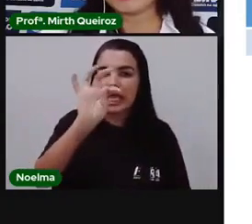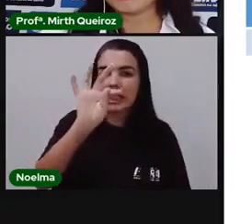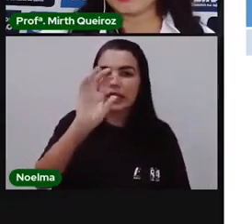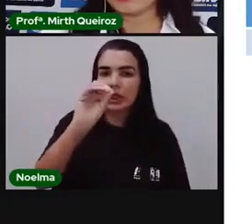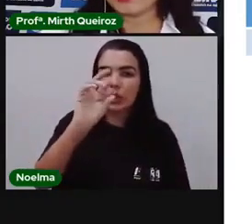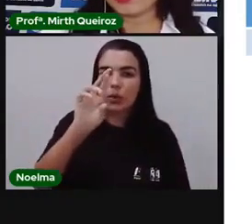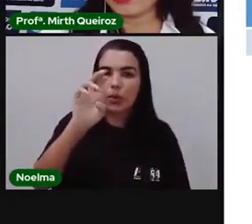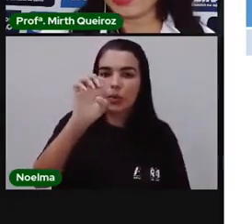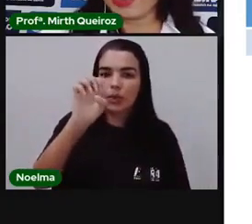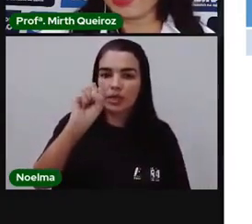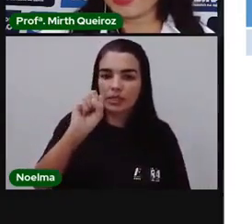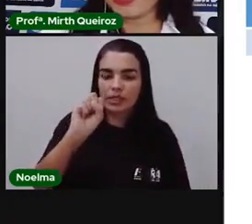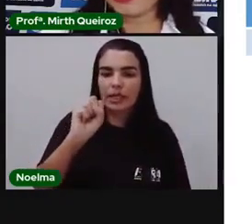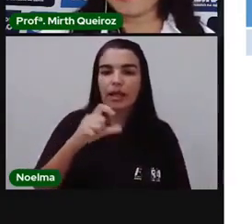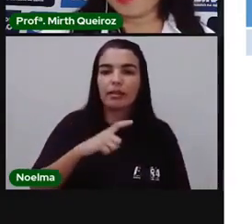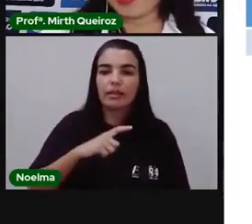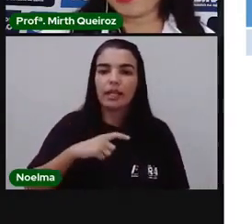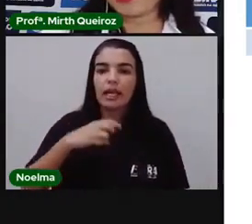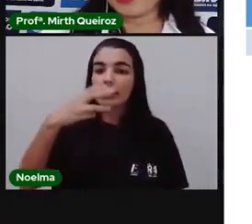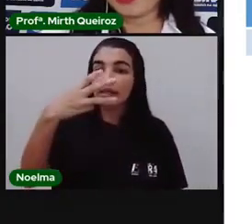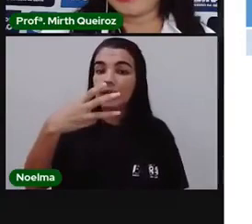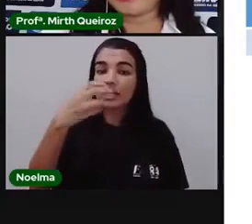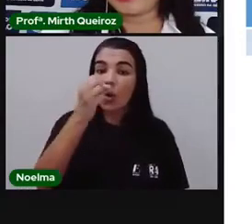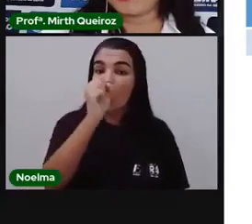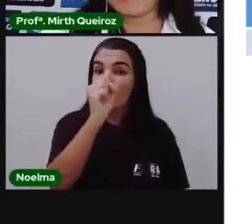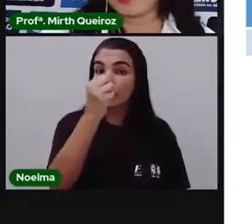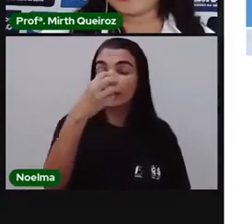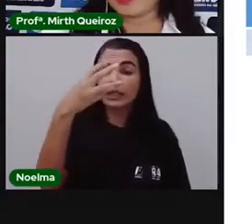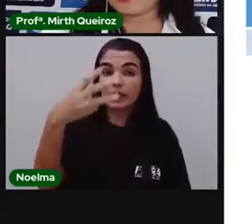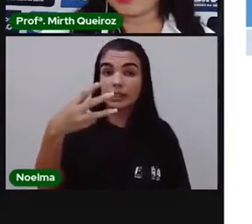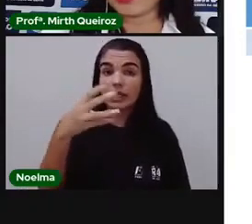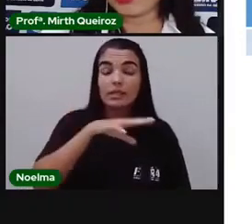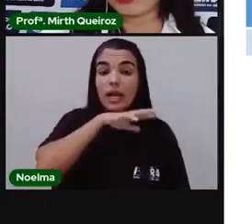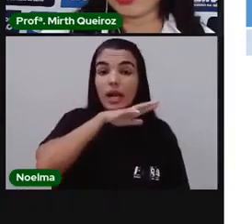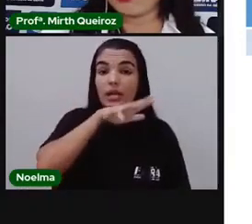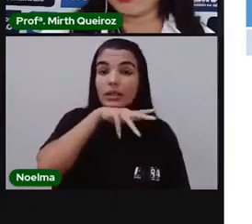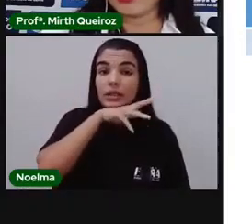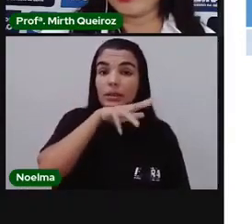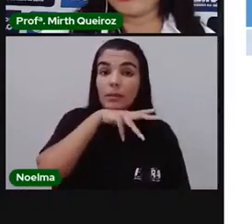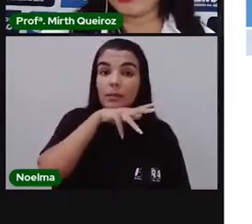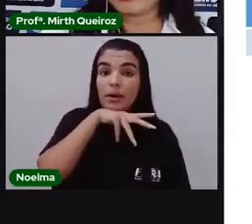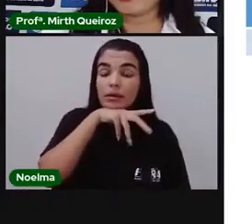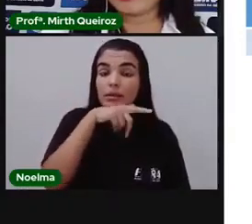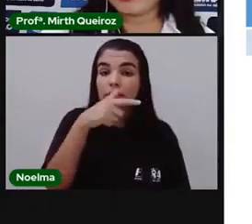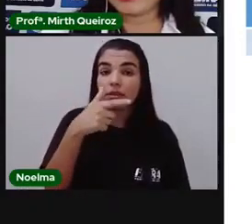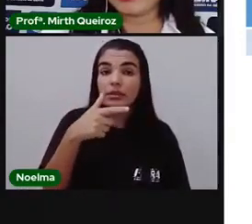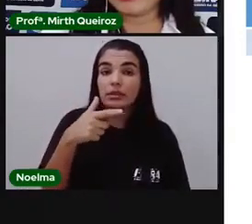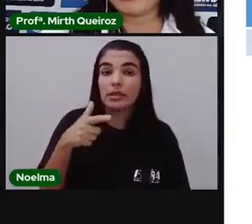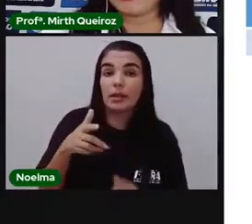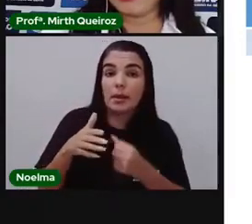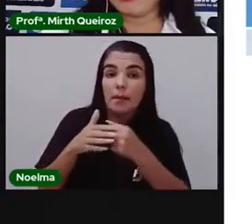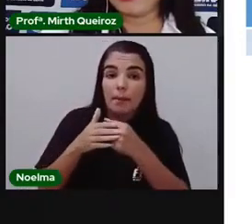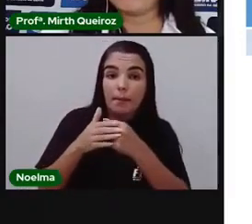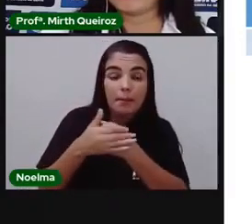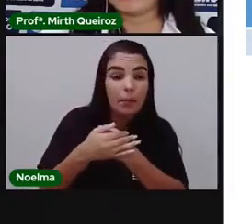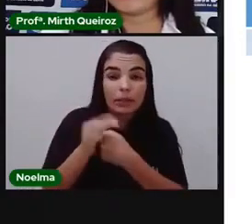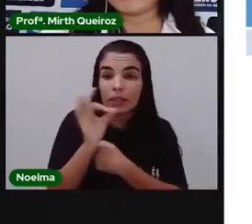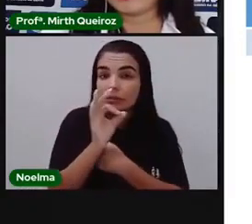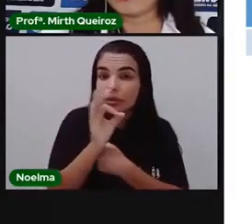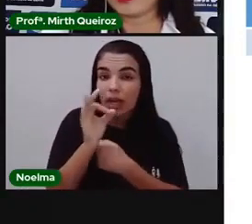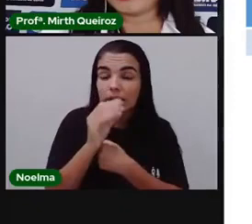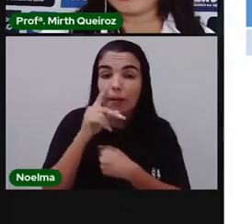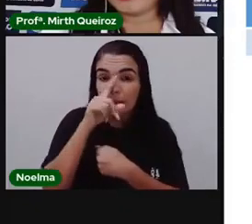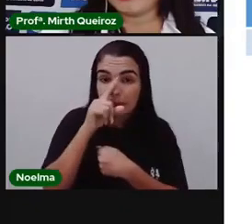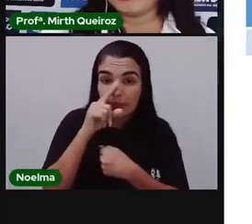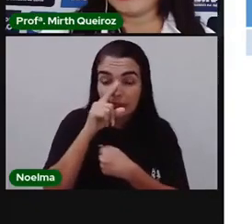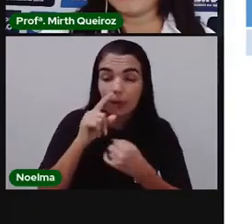383 animais que estão ameaçados em extinção, e nós temos aqui 250